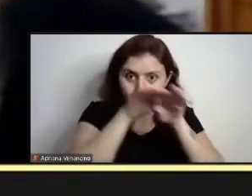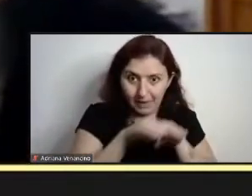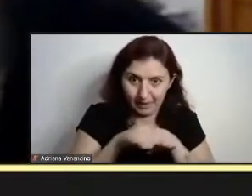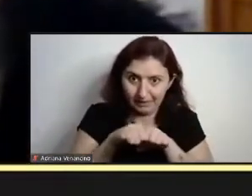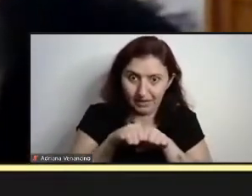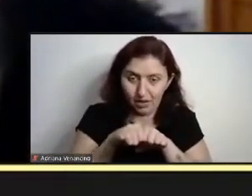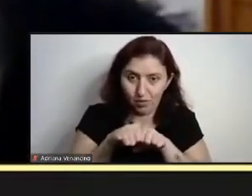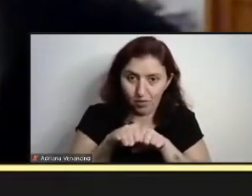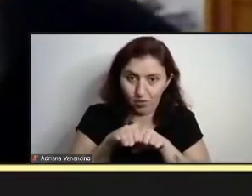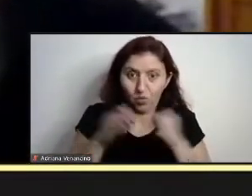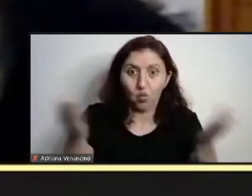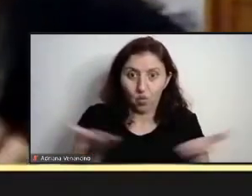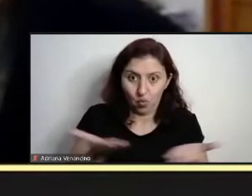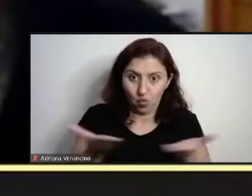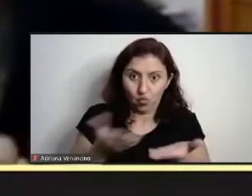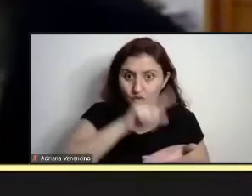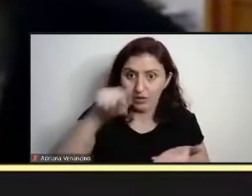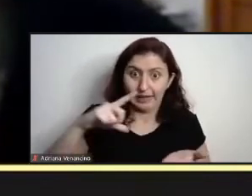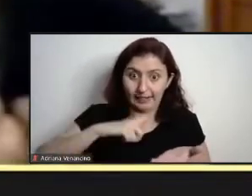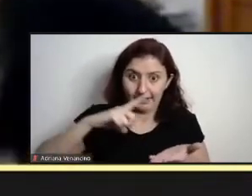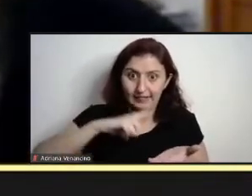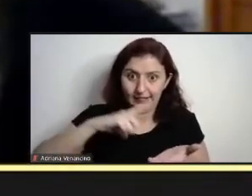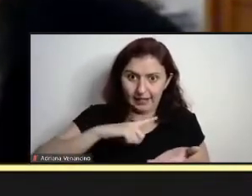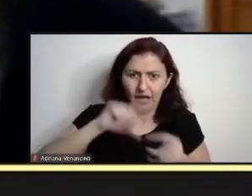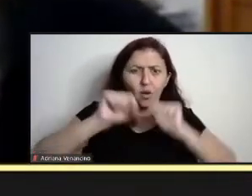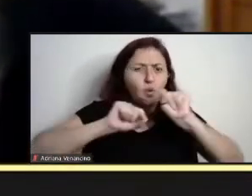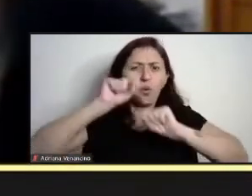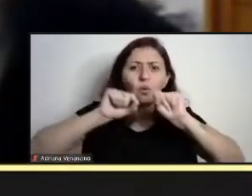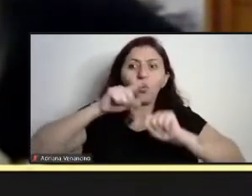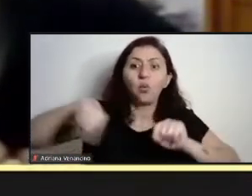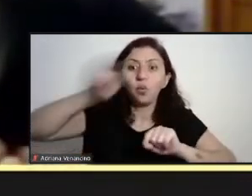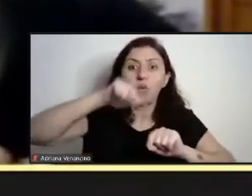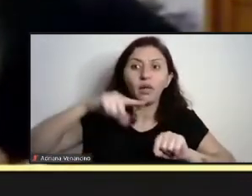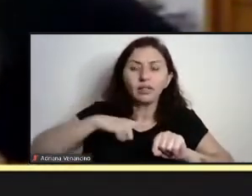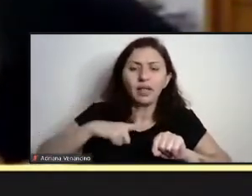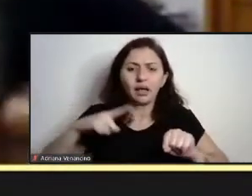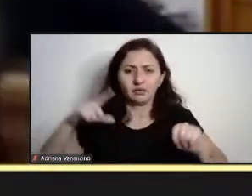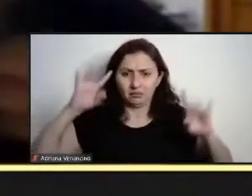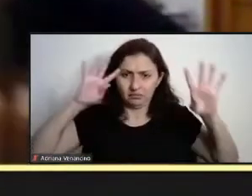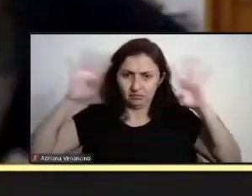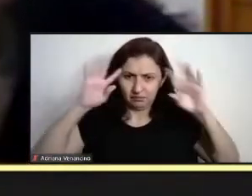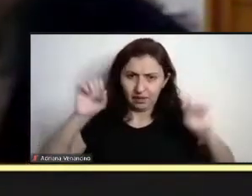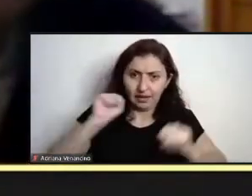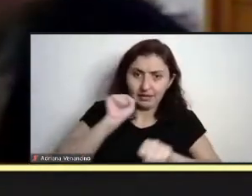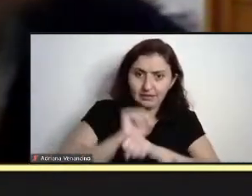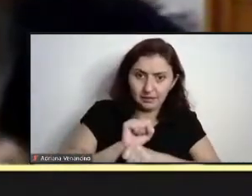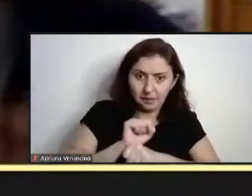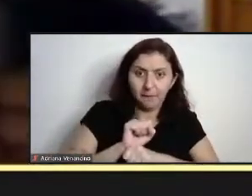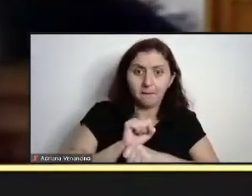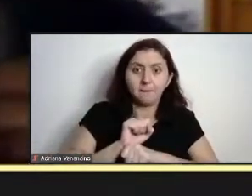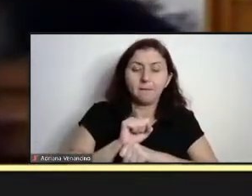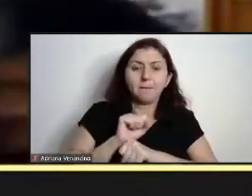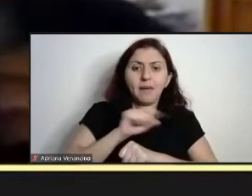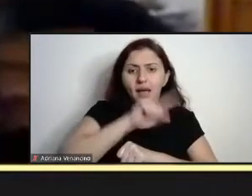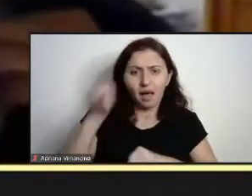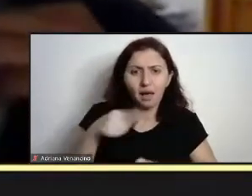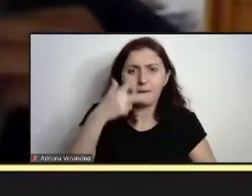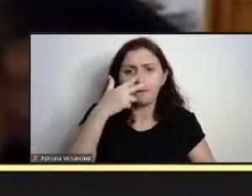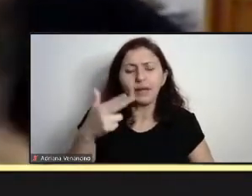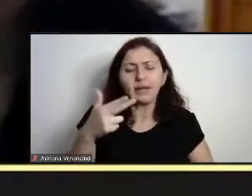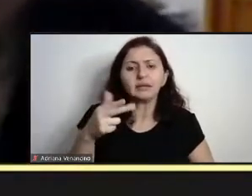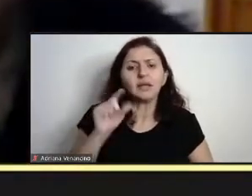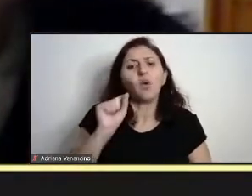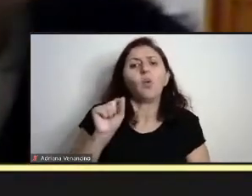o padrão que se coloca em relação ao que se espera das pessoas, as pessoas têm que ser muito sadias, as pessoas têm que ser